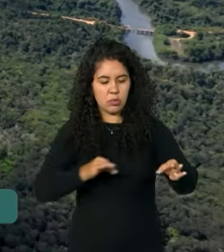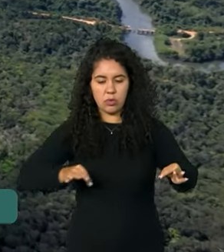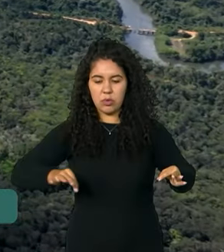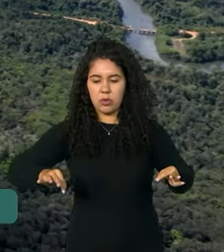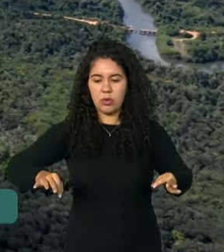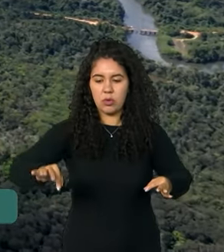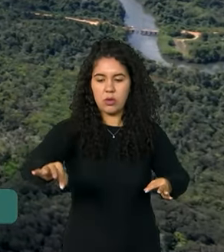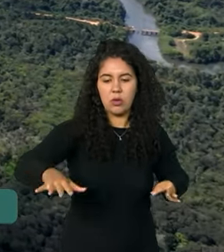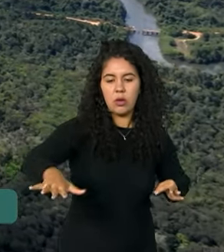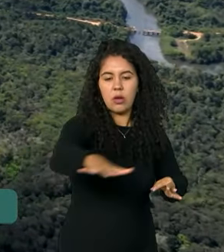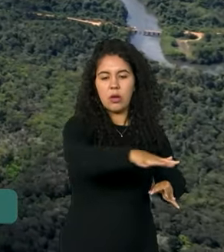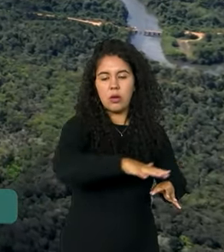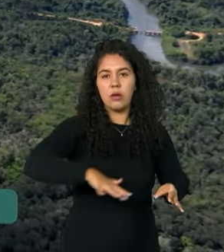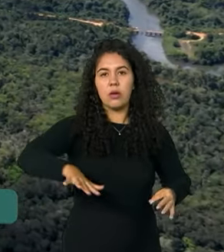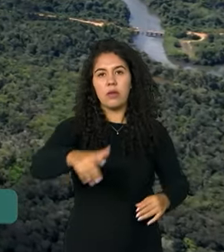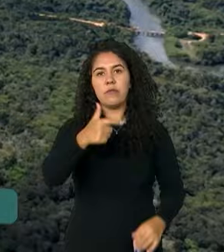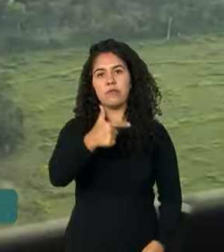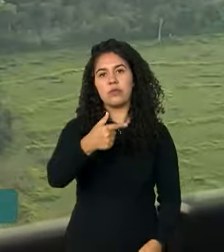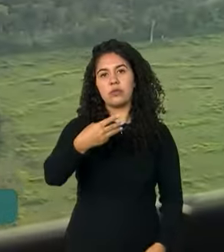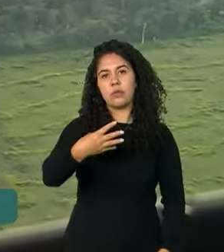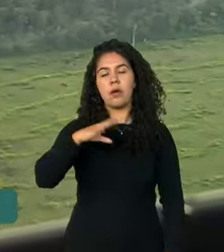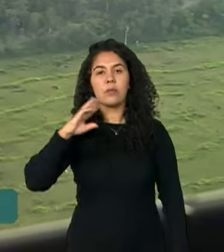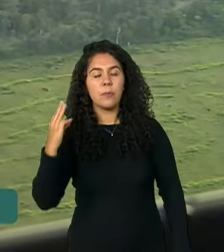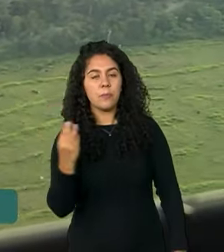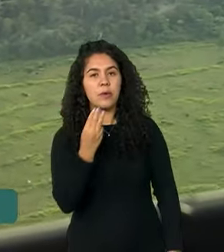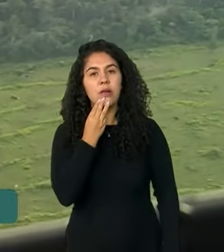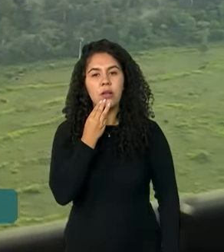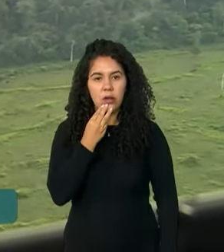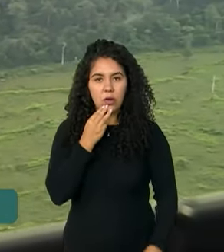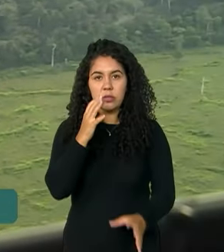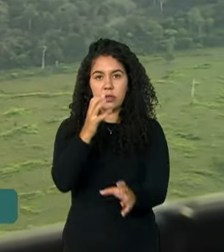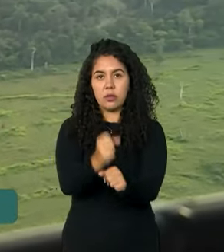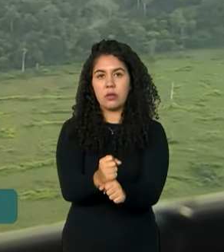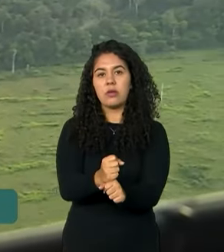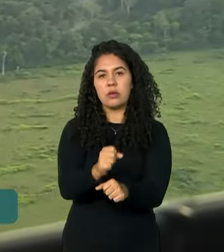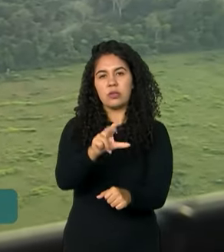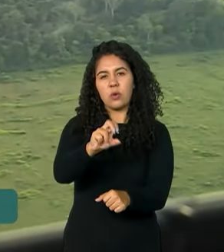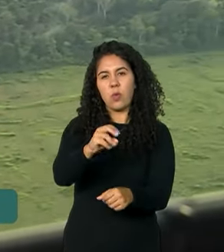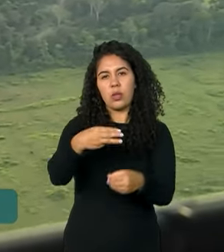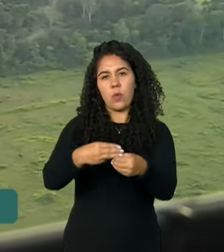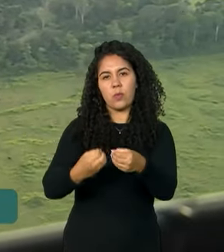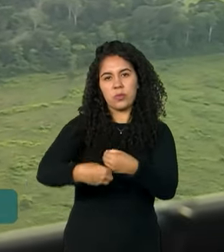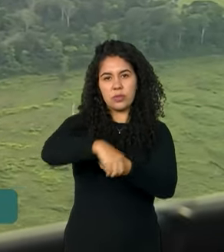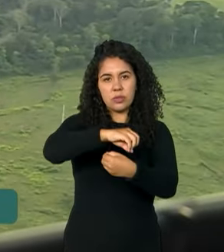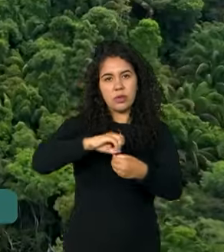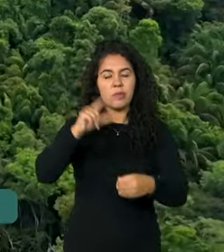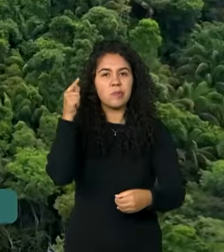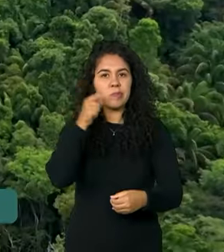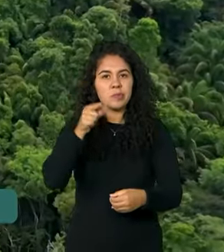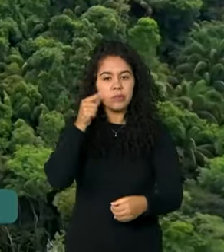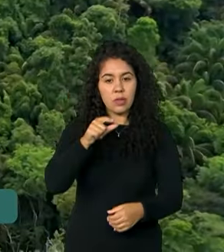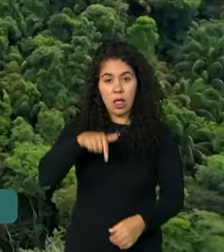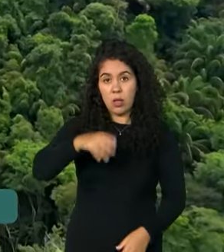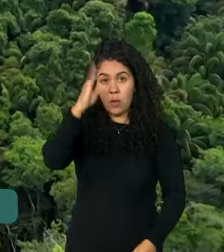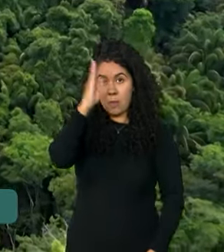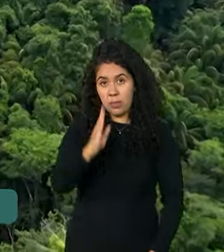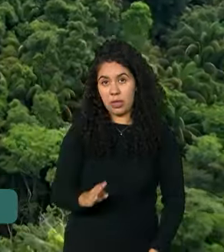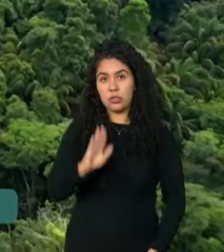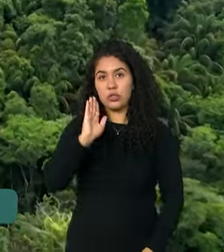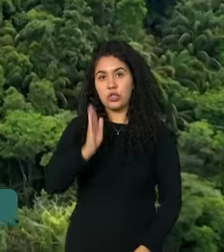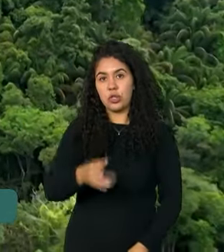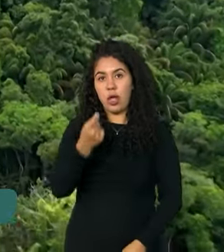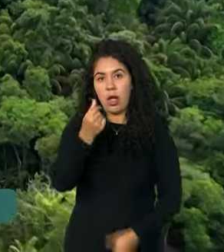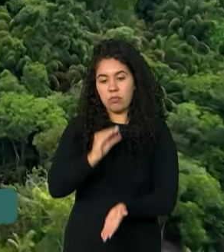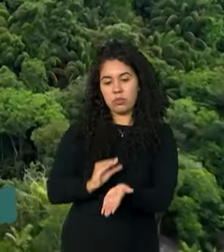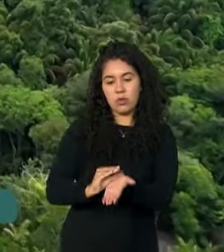de São Paulo. Ao todo, mais de 50 municípios vão ser beneficiados. O Brasil já investiu um bilhão de reais